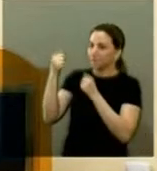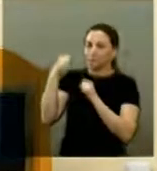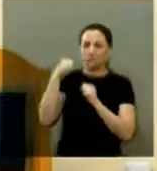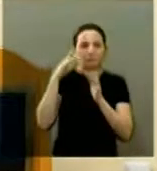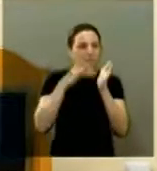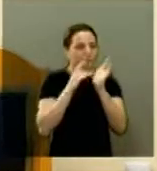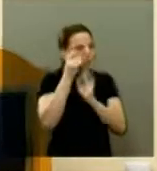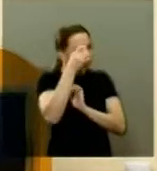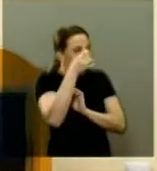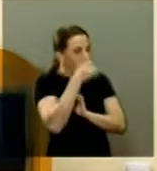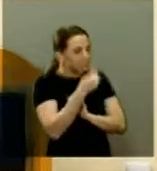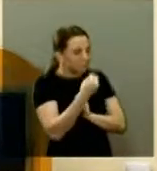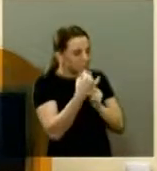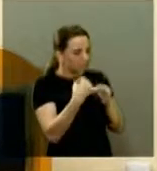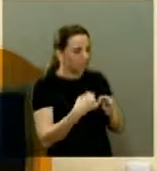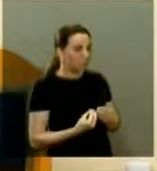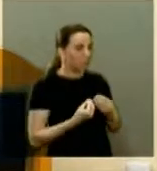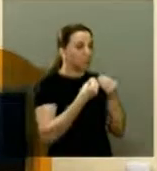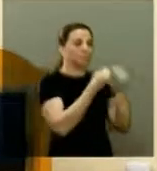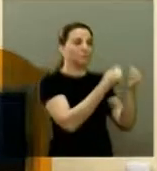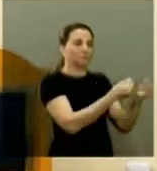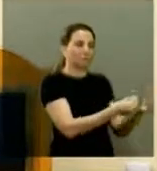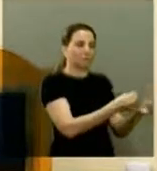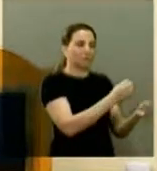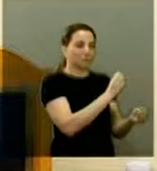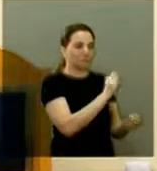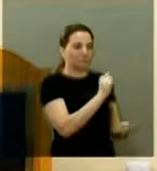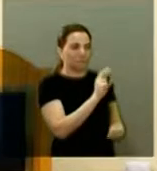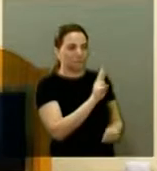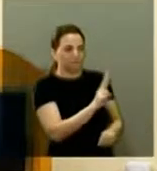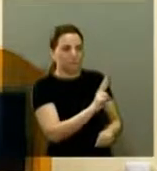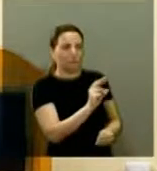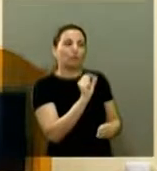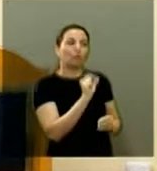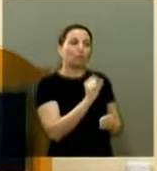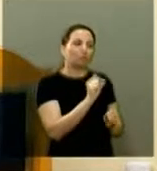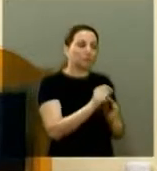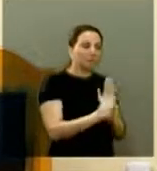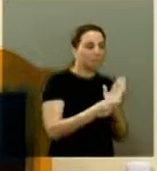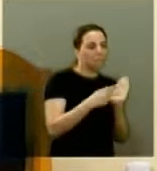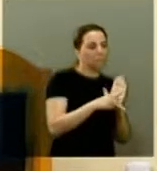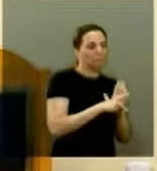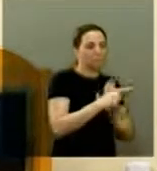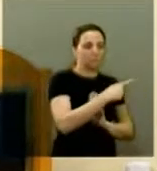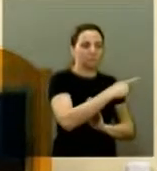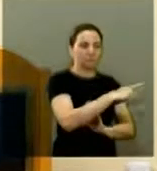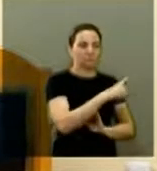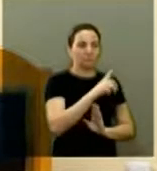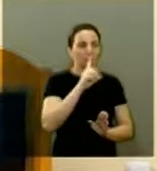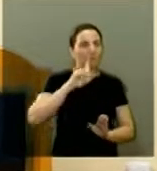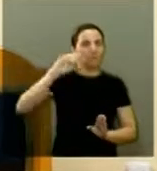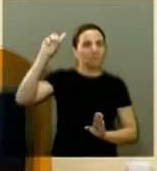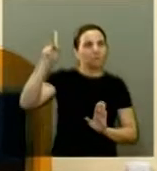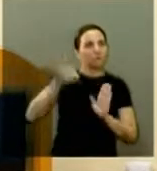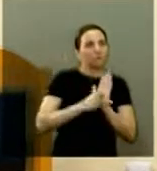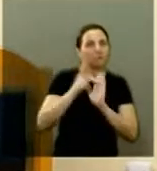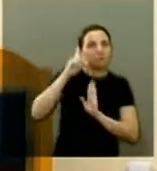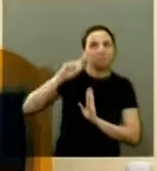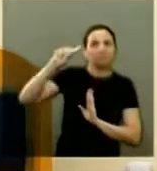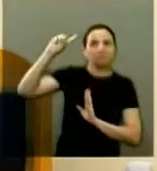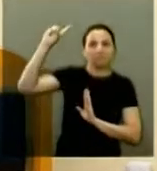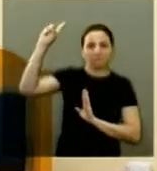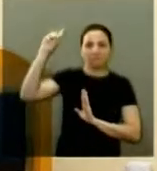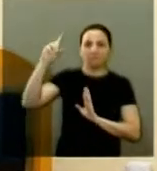devolvei, pois, a César o que é de César e a Deus o que é de Deus.